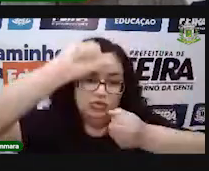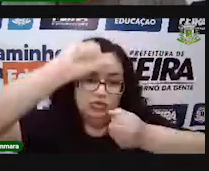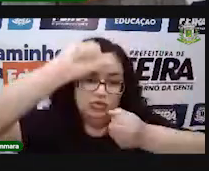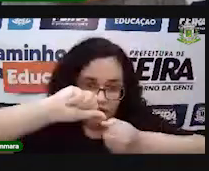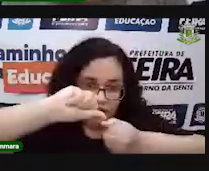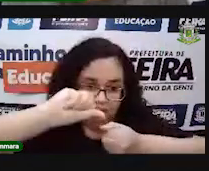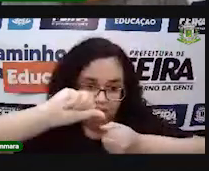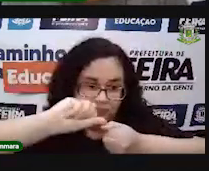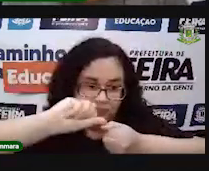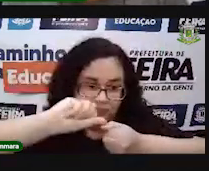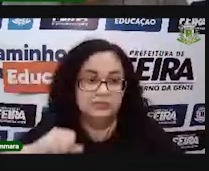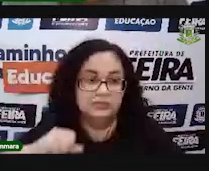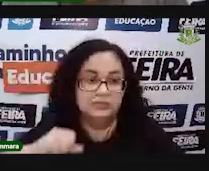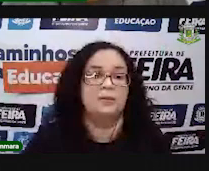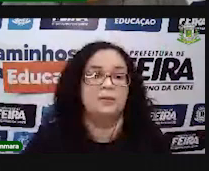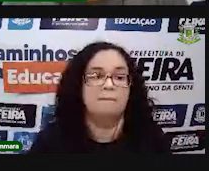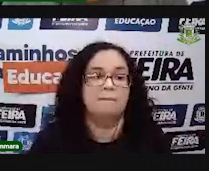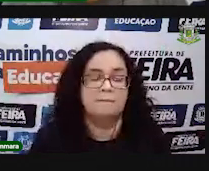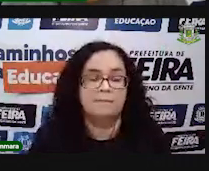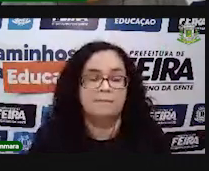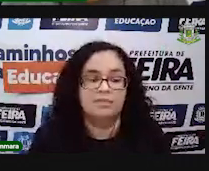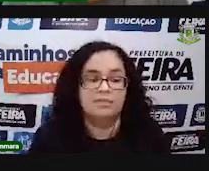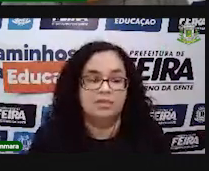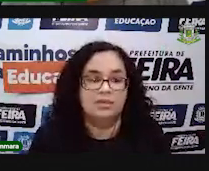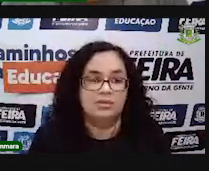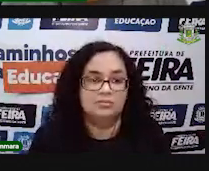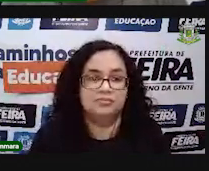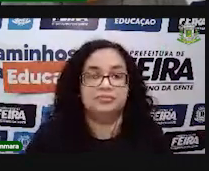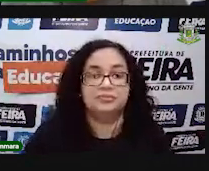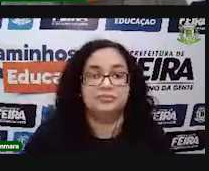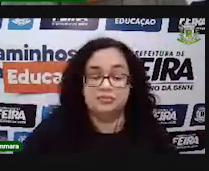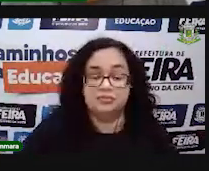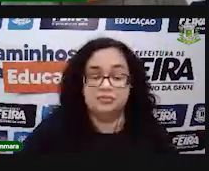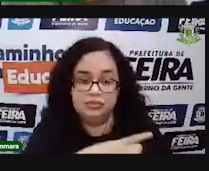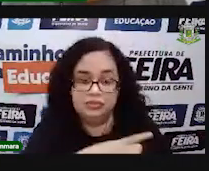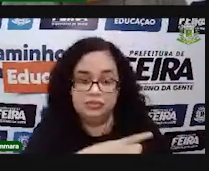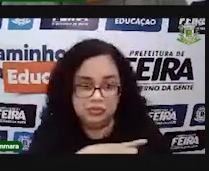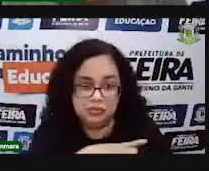essas imagens e esses passos de como construir foram